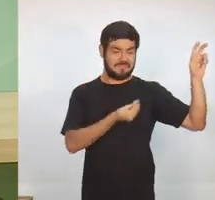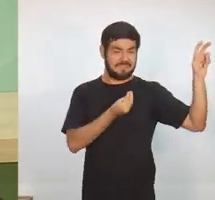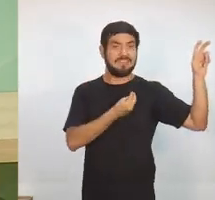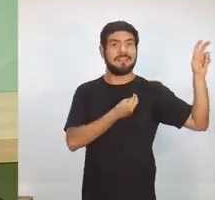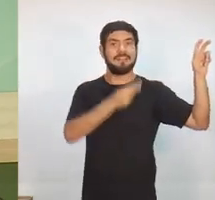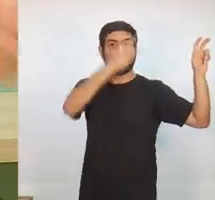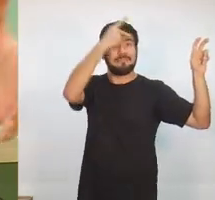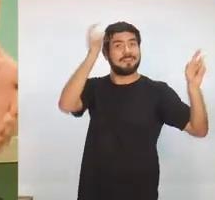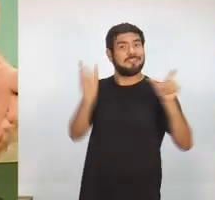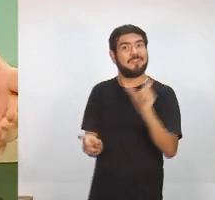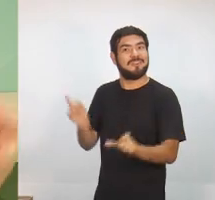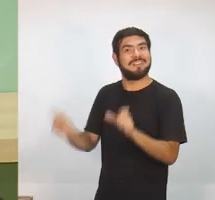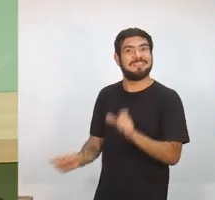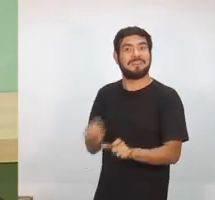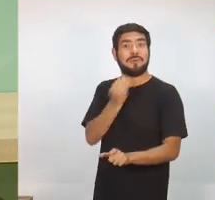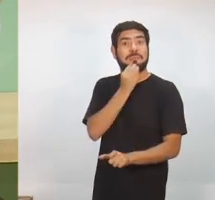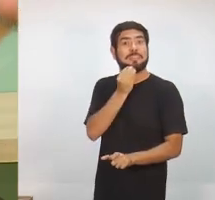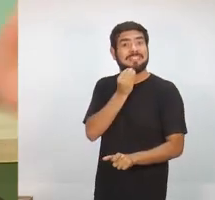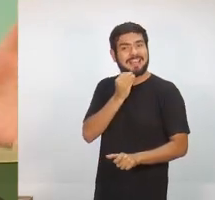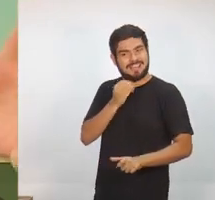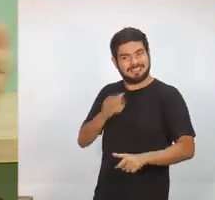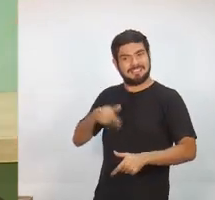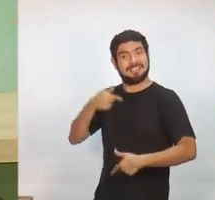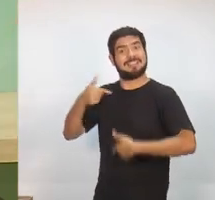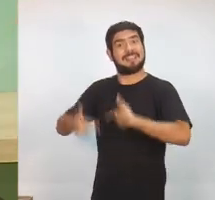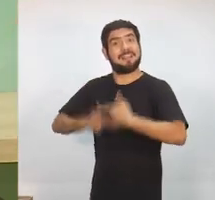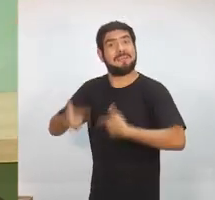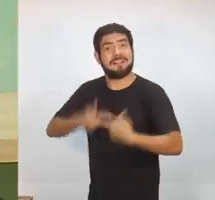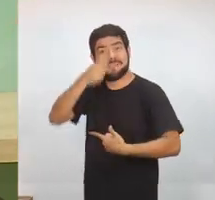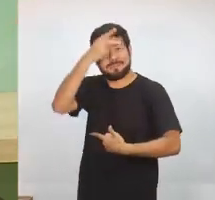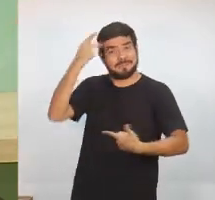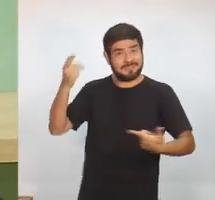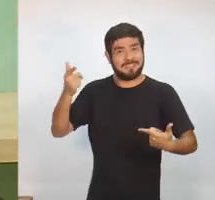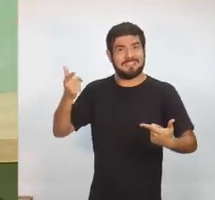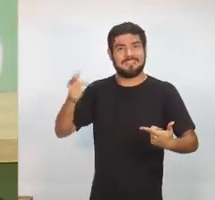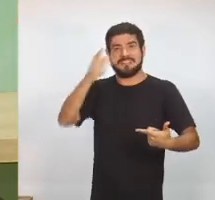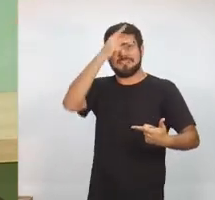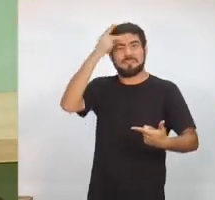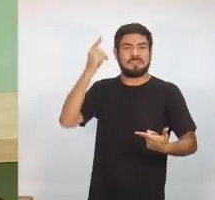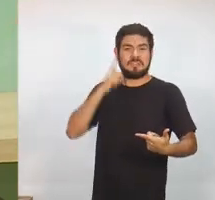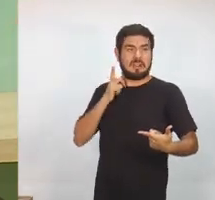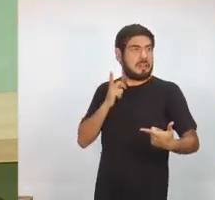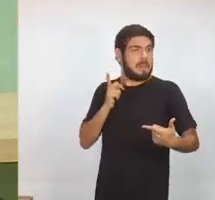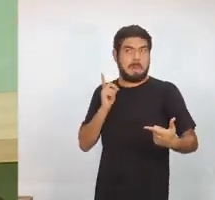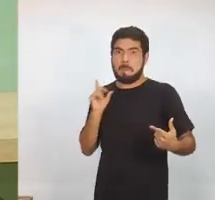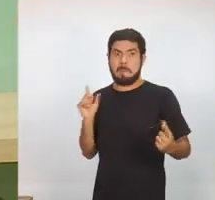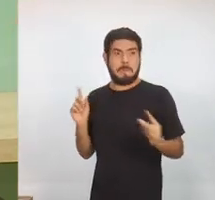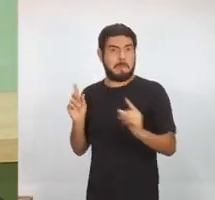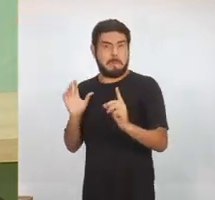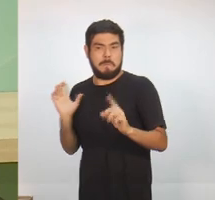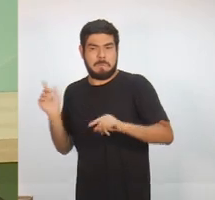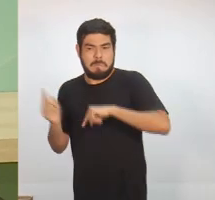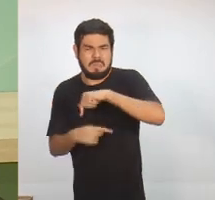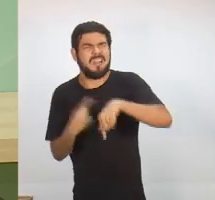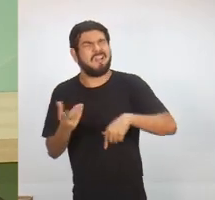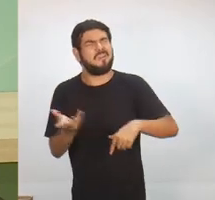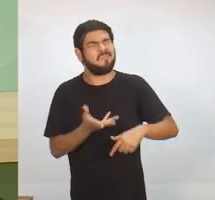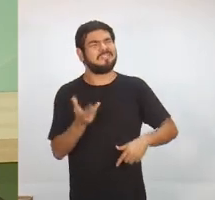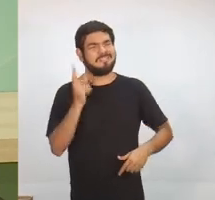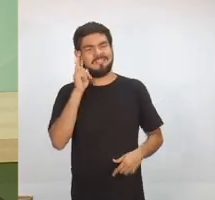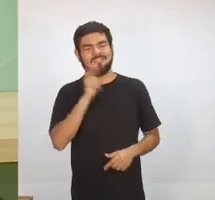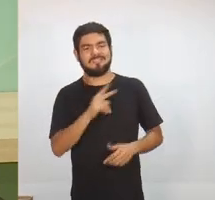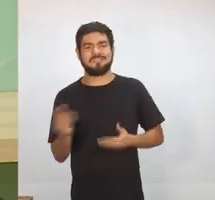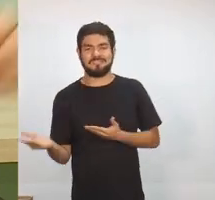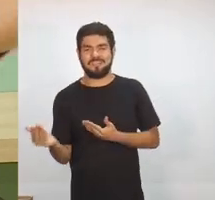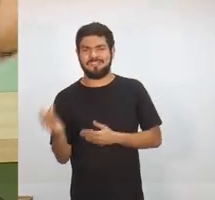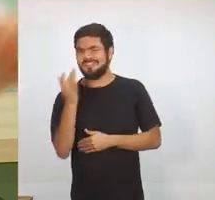oportunidade de gerar emprego, oportunidade de renda para as pessoas, para que eles não se envolvam. Hoje, um jovem é cooptado com muita